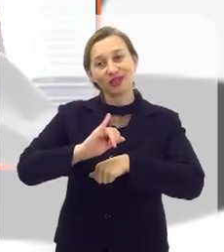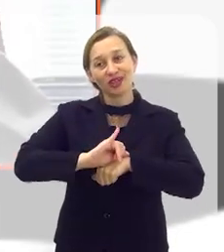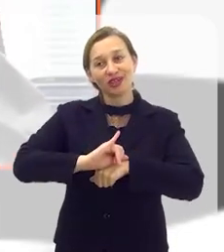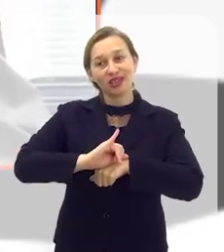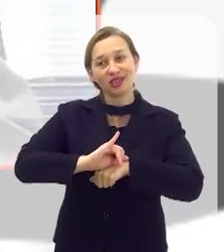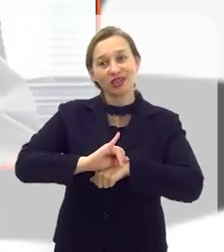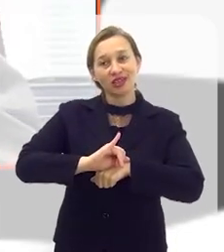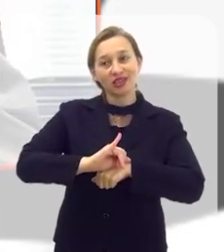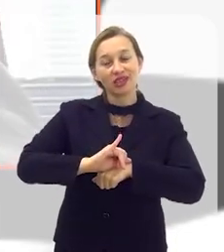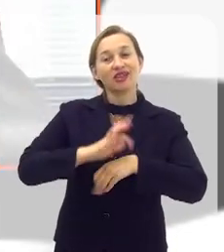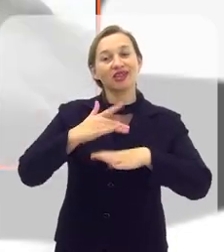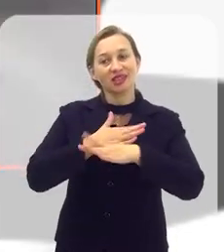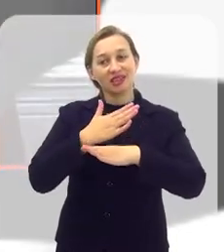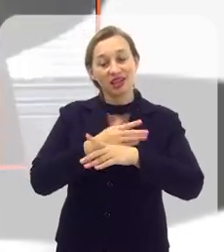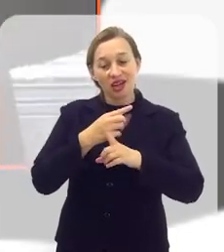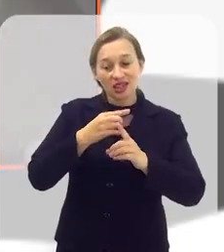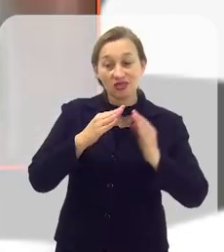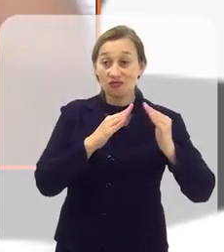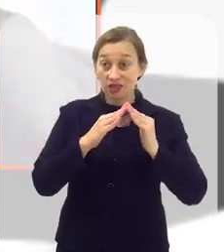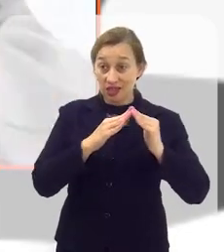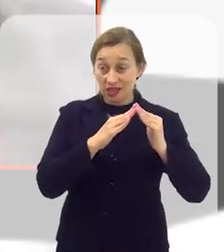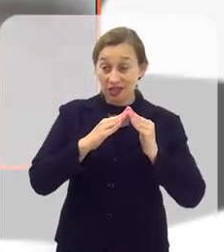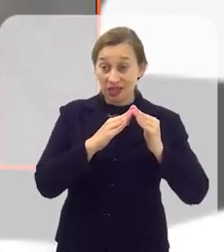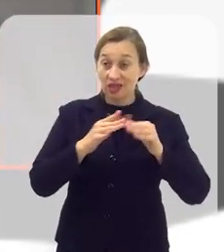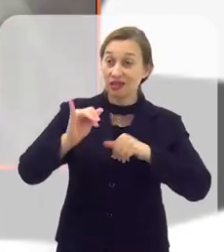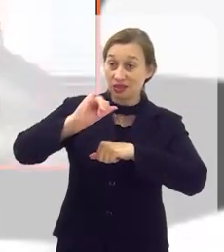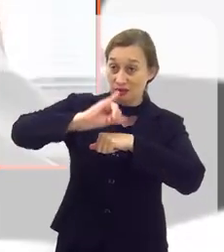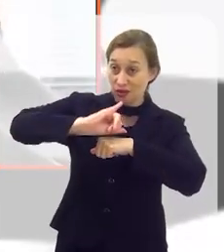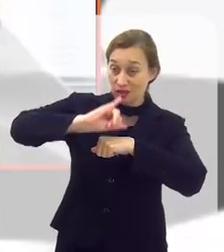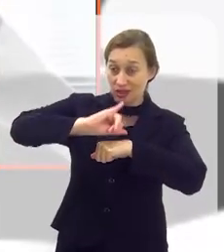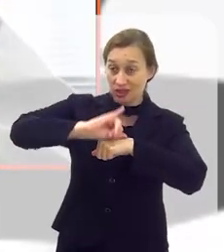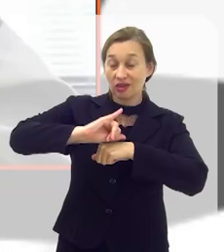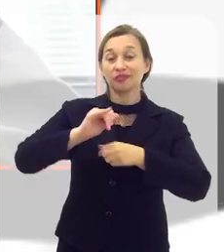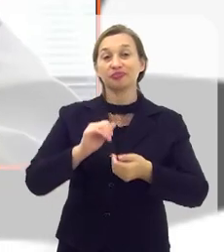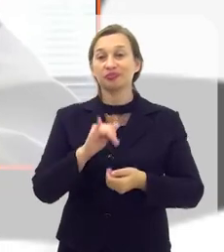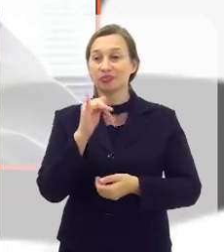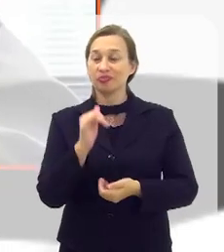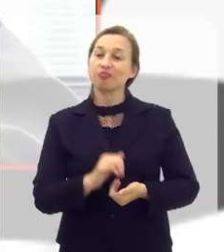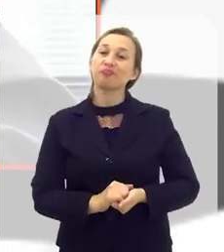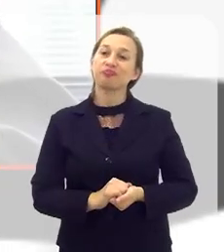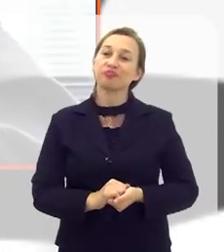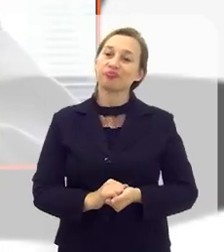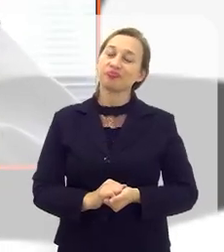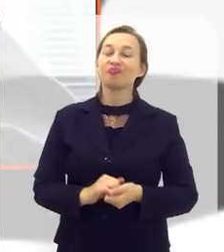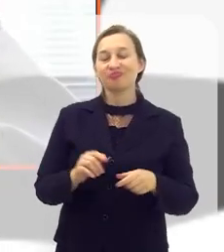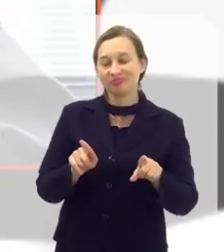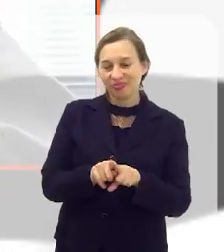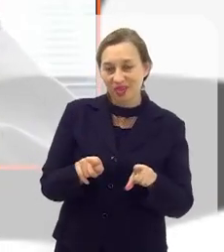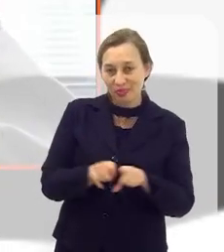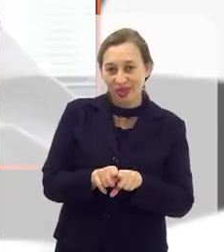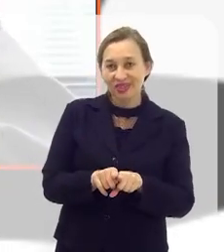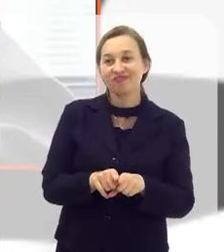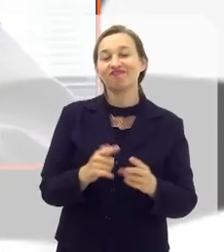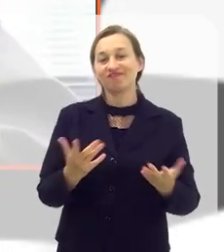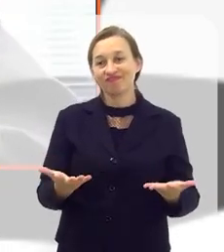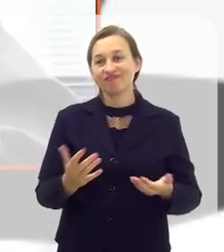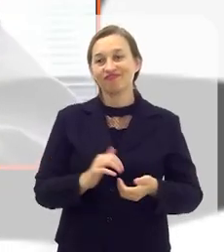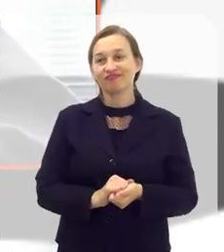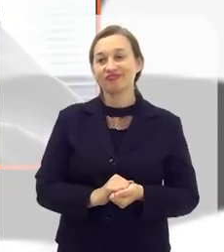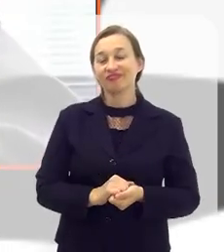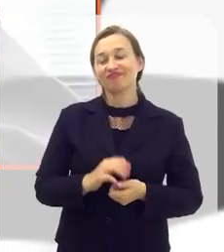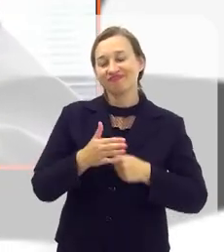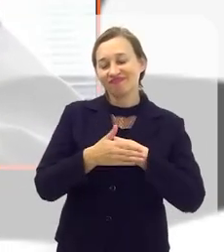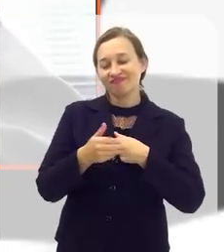Volta Redonda e nas cidades vizinhas da região sul-fluminense, que também eu